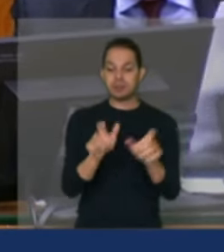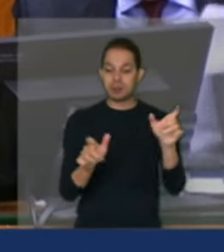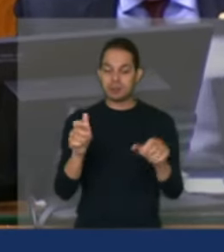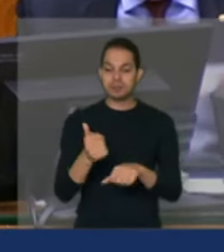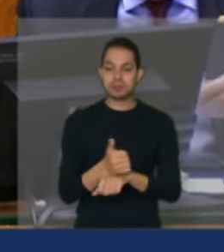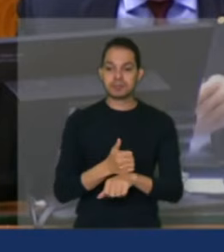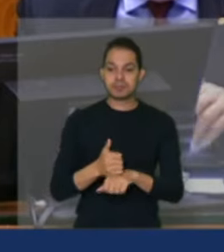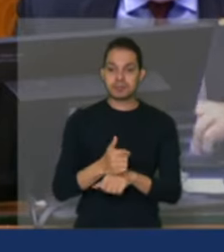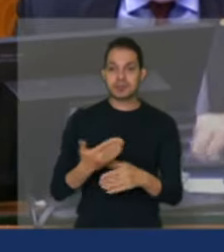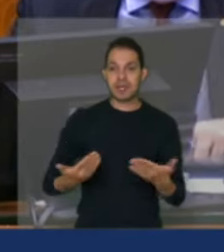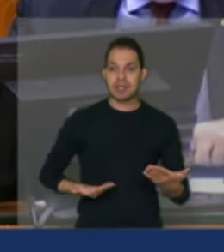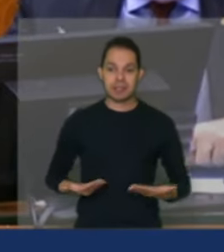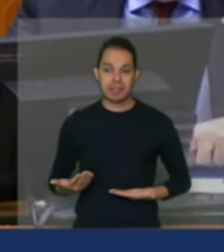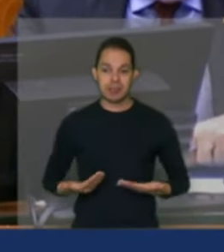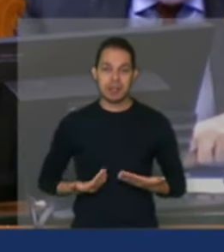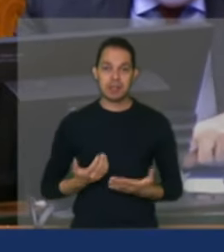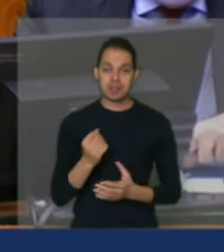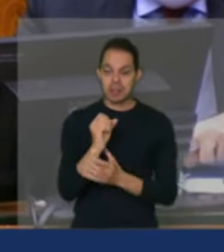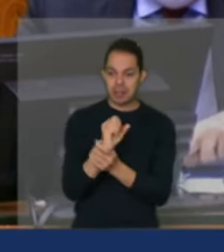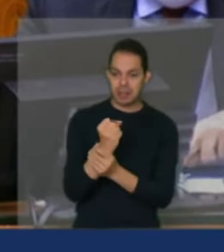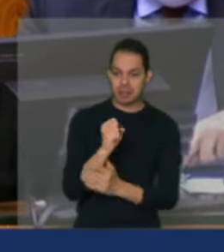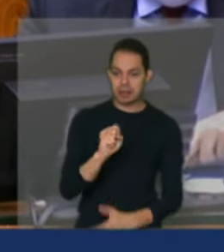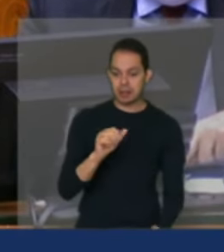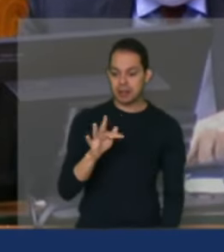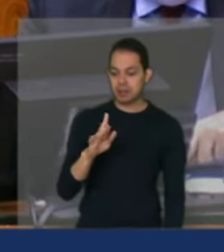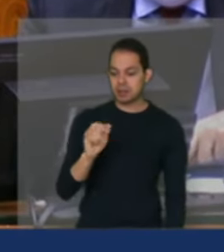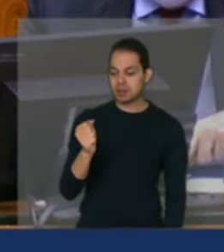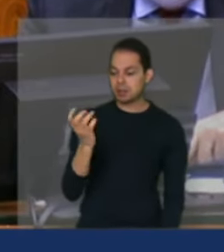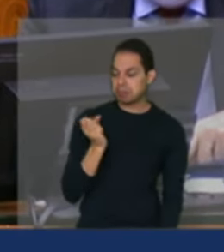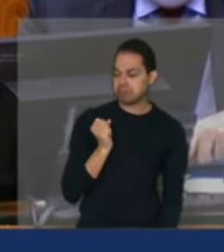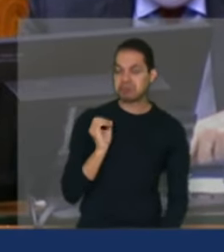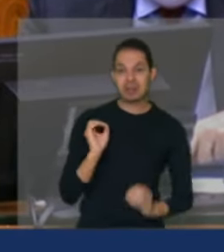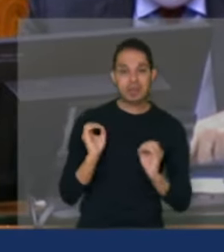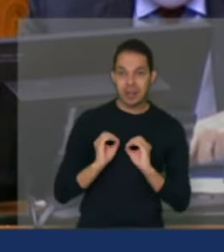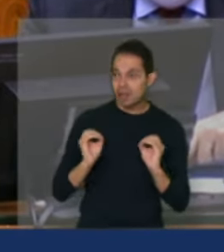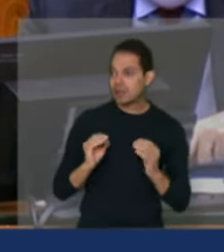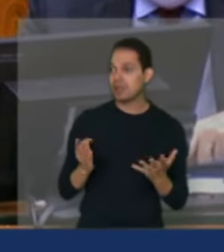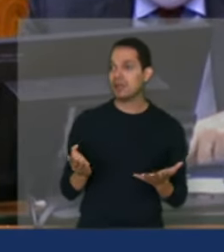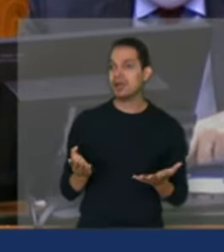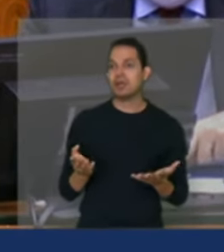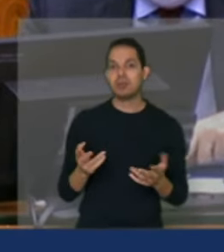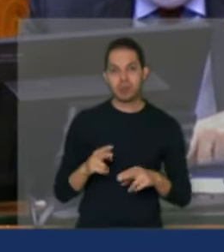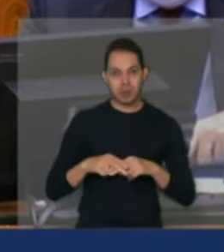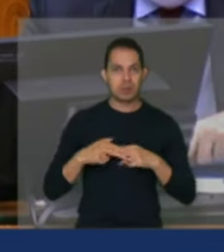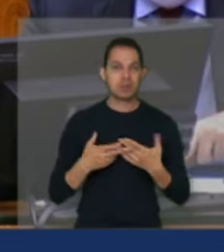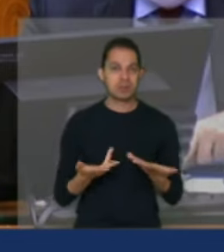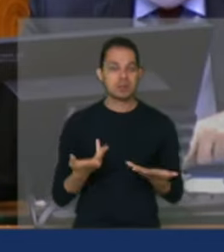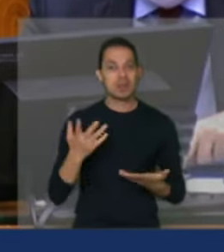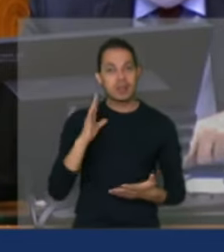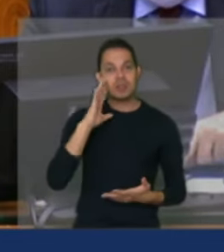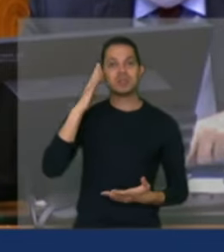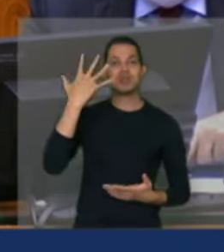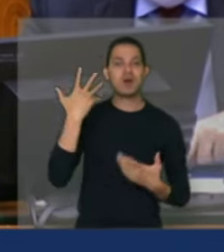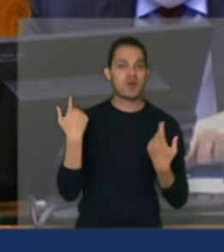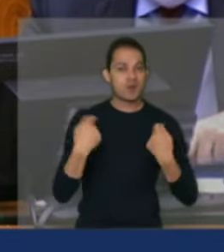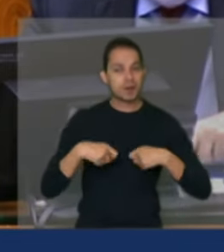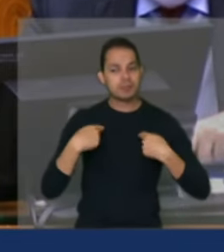estão sem receber o Garantia Safra por conta disso e nós precisamos resolver esse